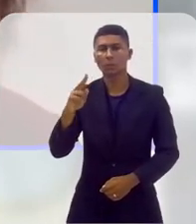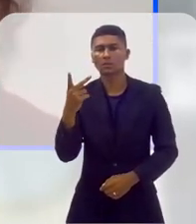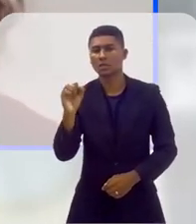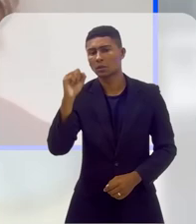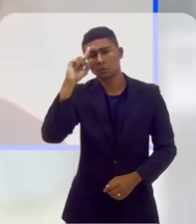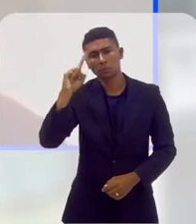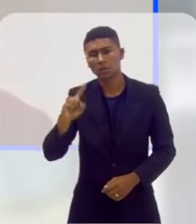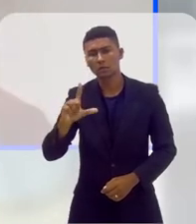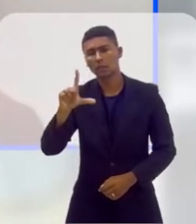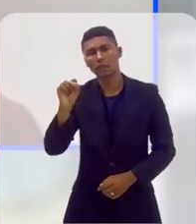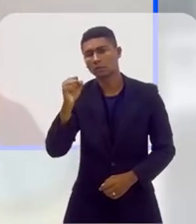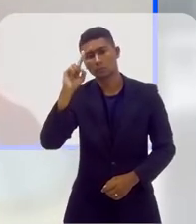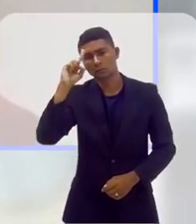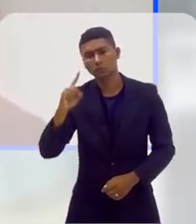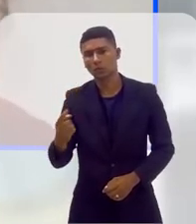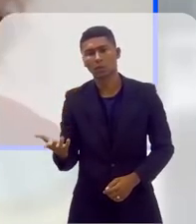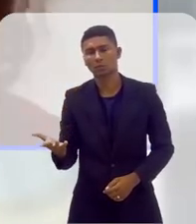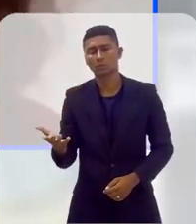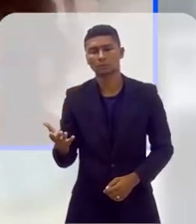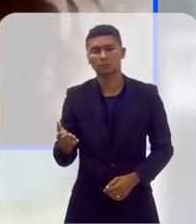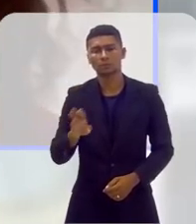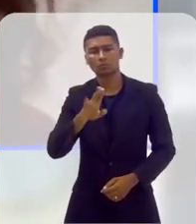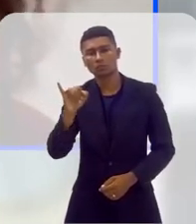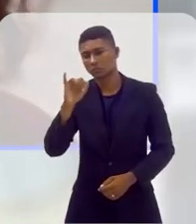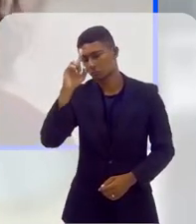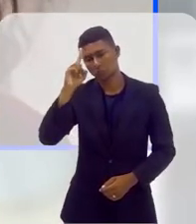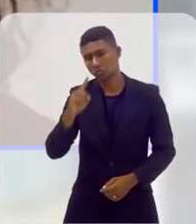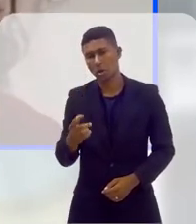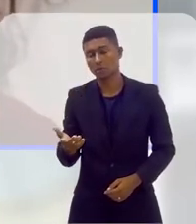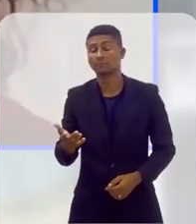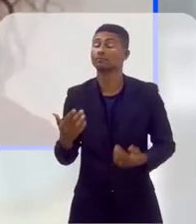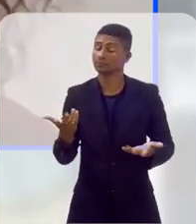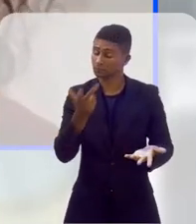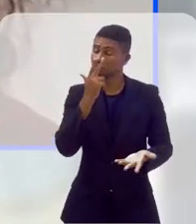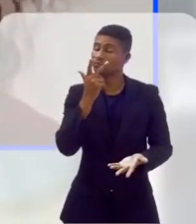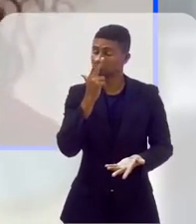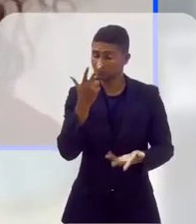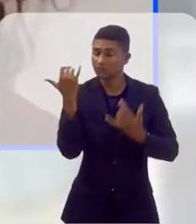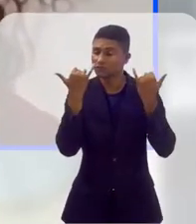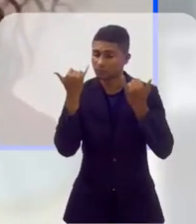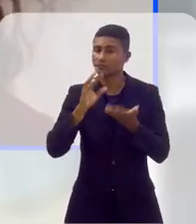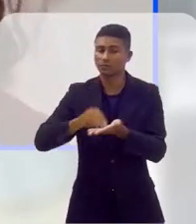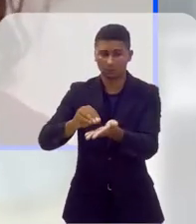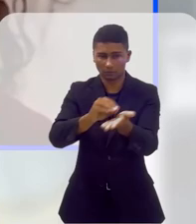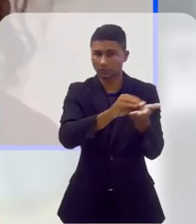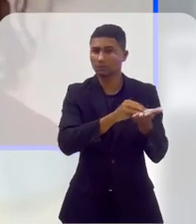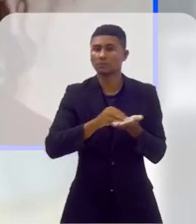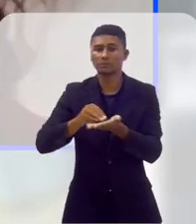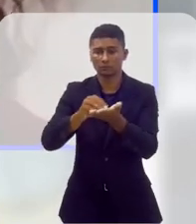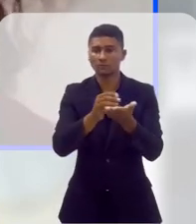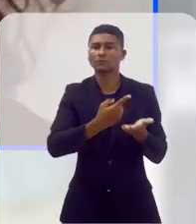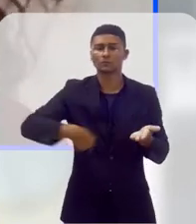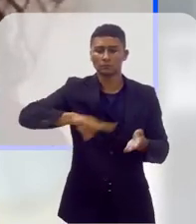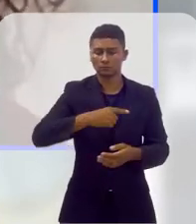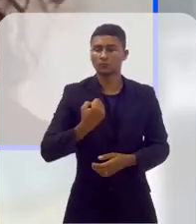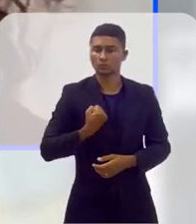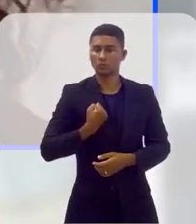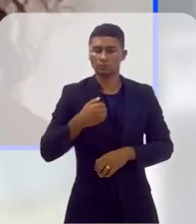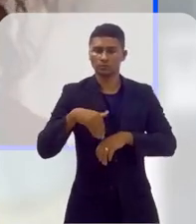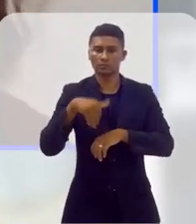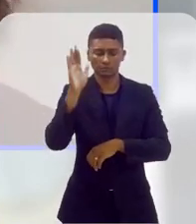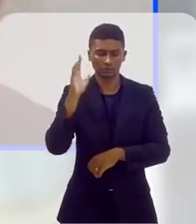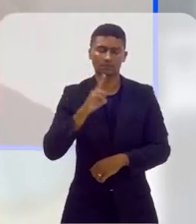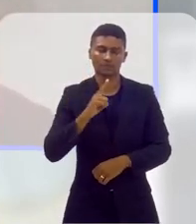homossexual, o que quer dizer lésbico, o quer dizer bissexual, então sim, há uma subnotificação e nós somos muito mais do que esses números